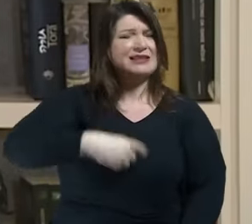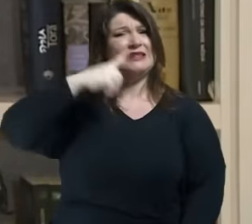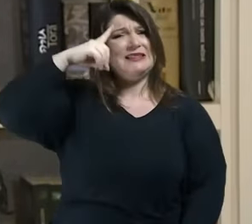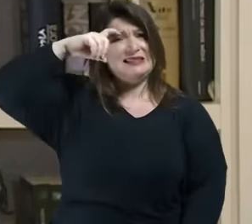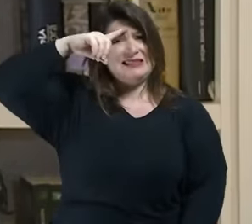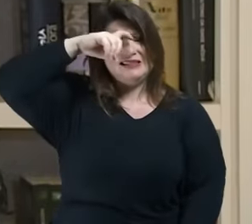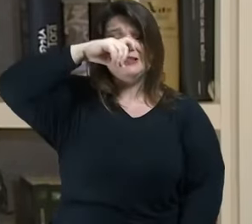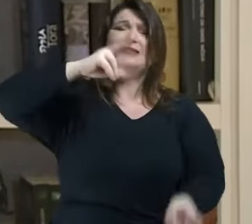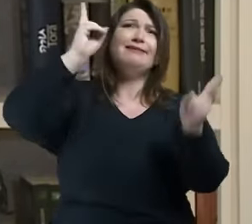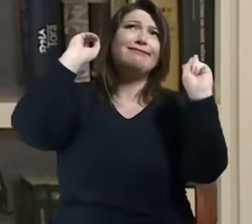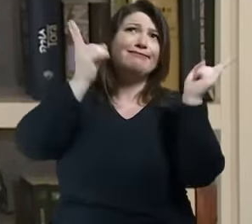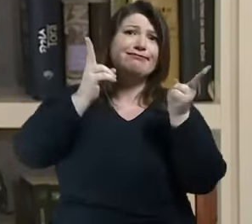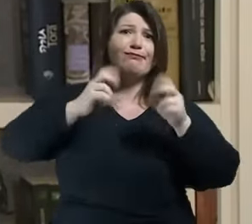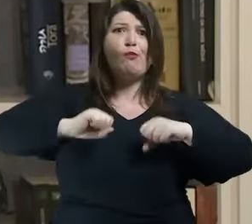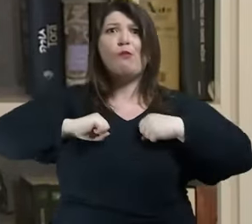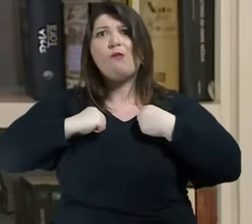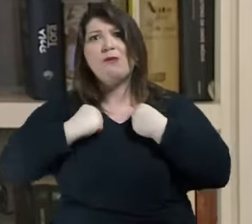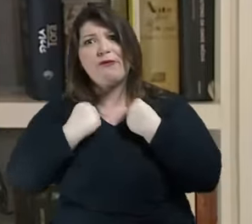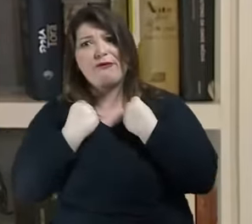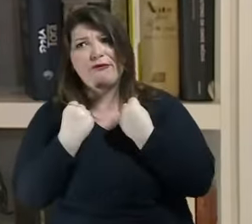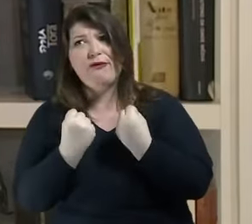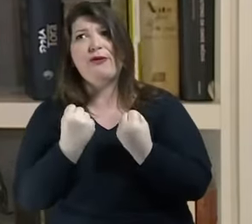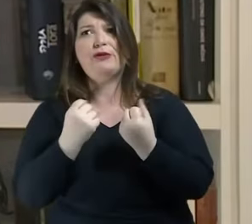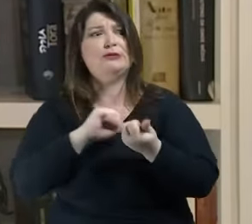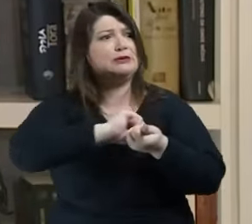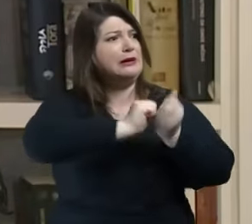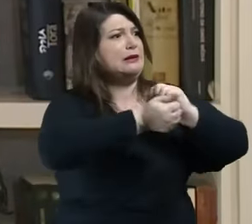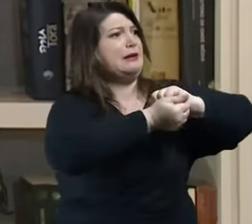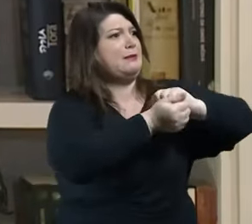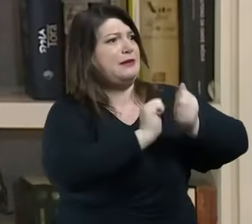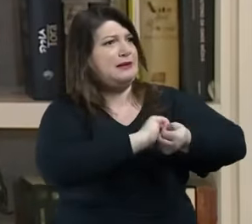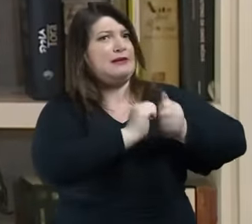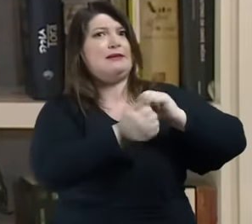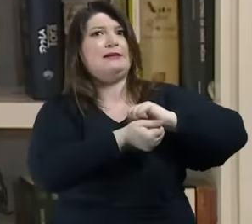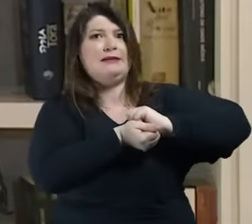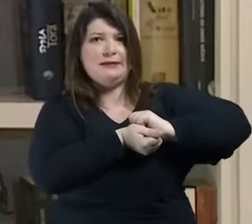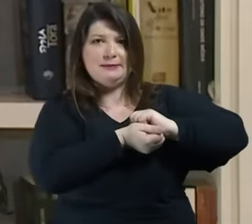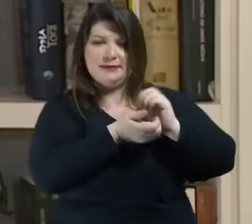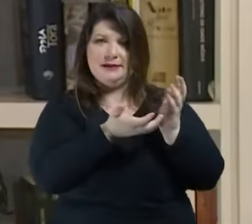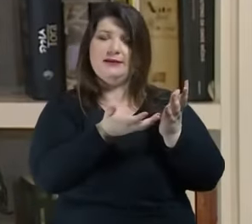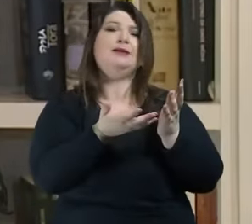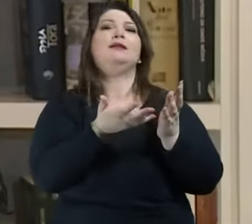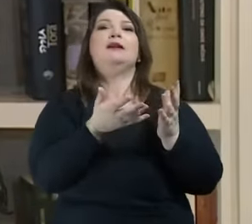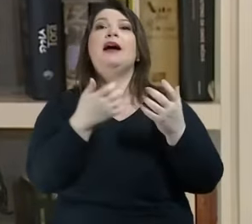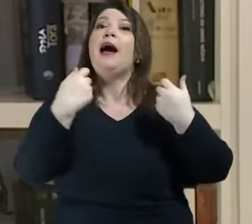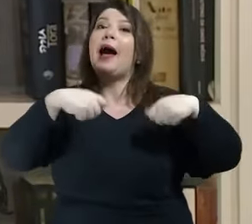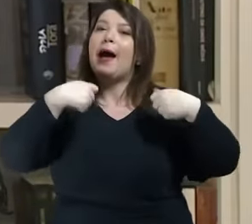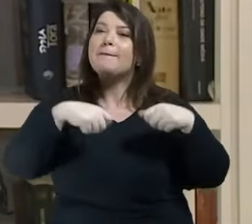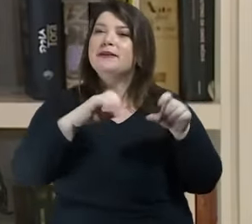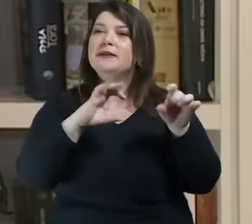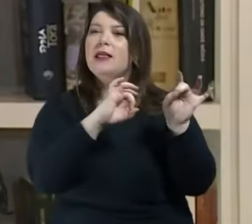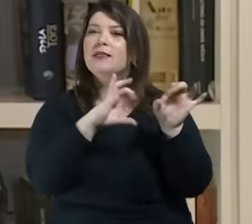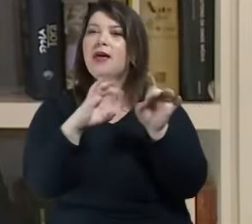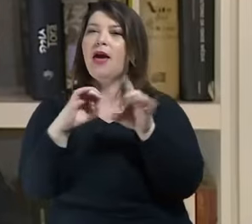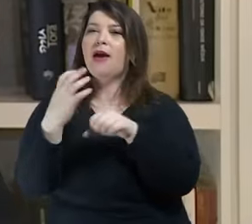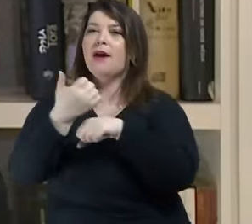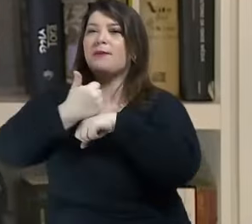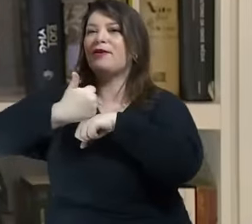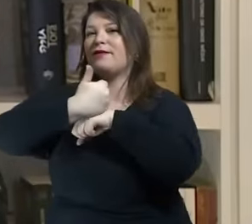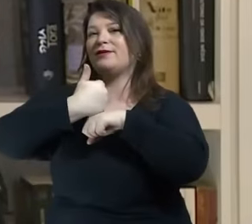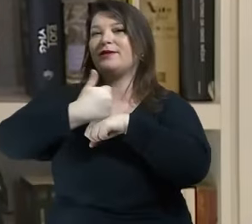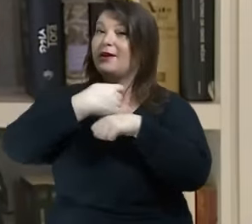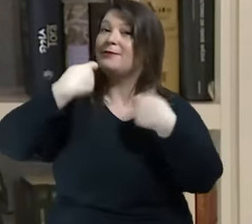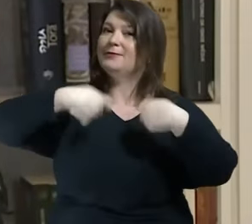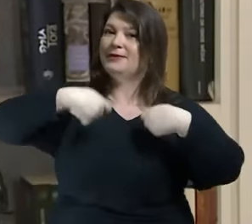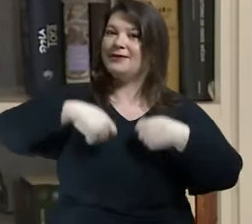é respondido através de técnicas profissionais mas eu quero de novo